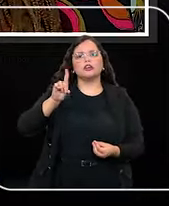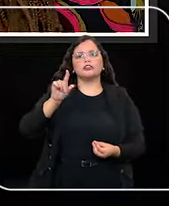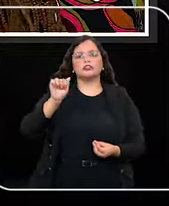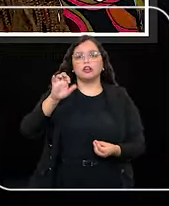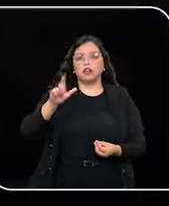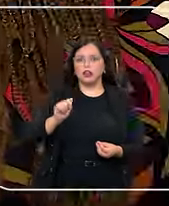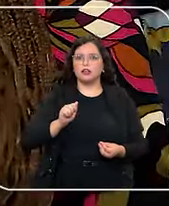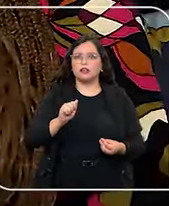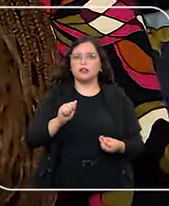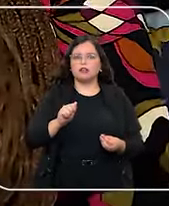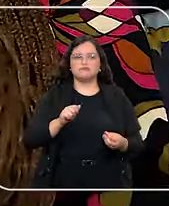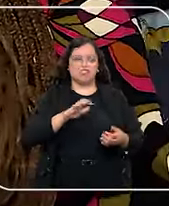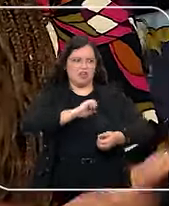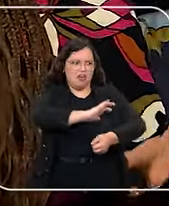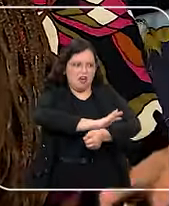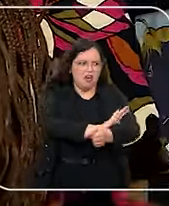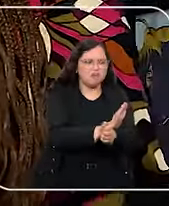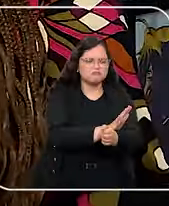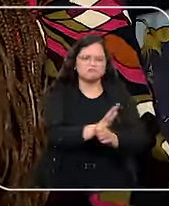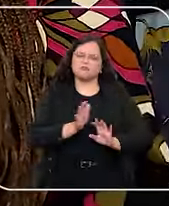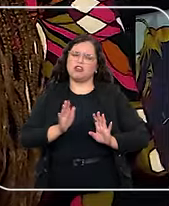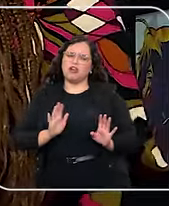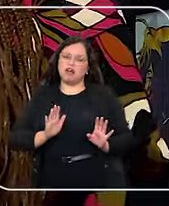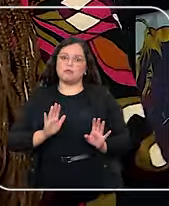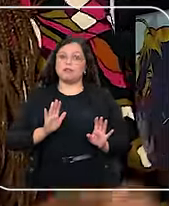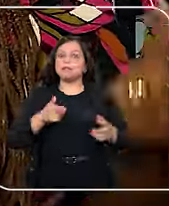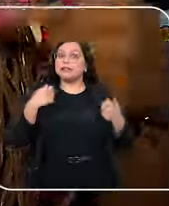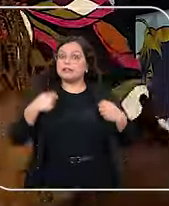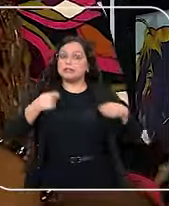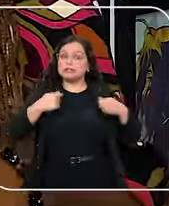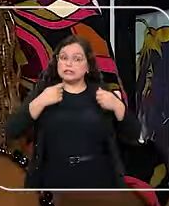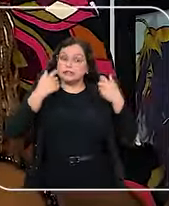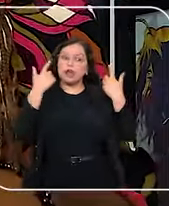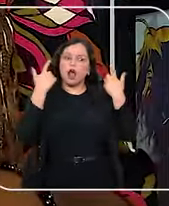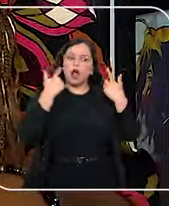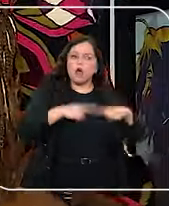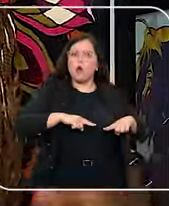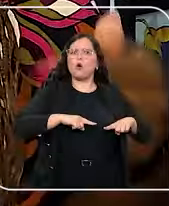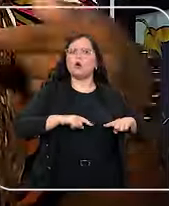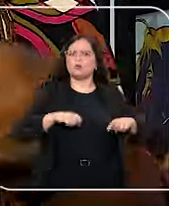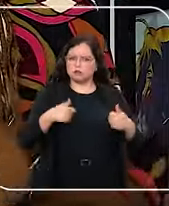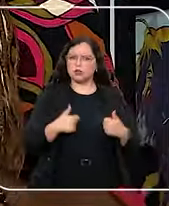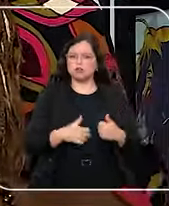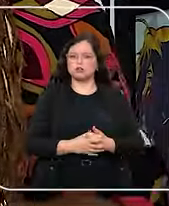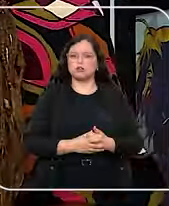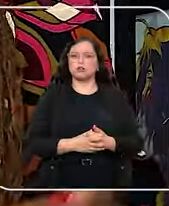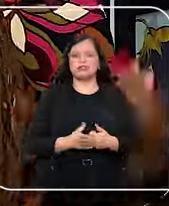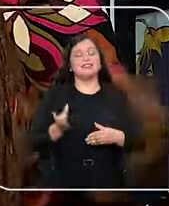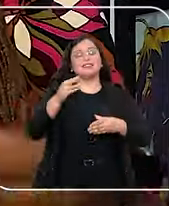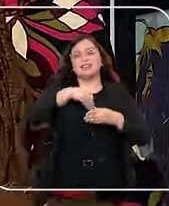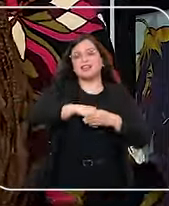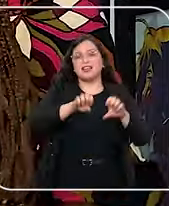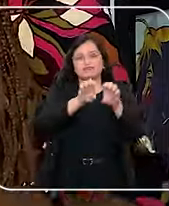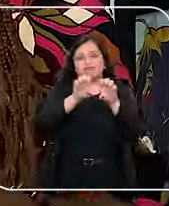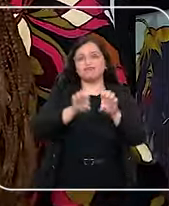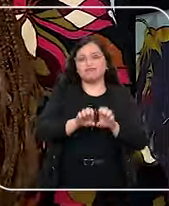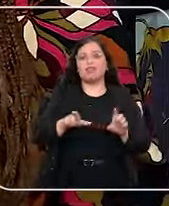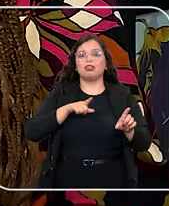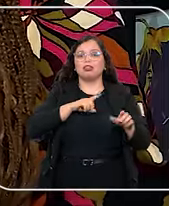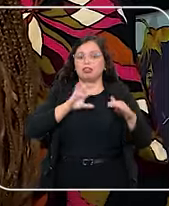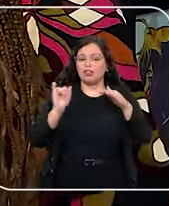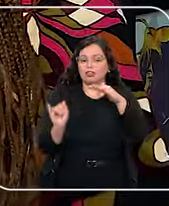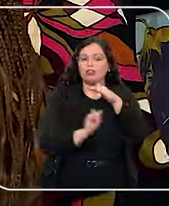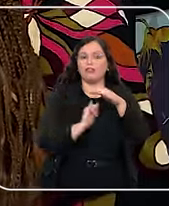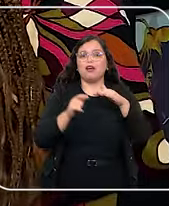antirracista. Só que num processo onde o racismo é estrutural, estruturante e institucional como o nosso